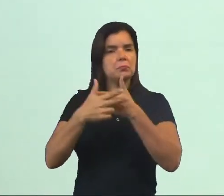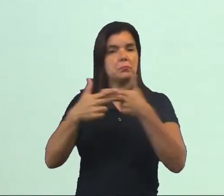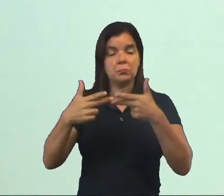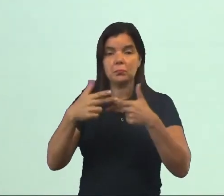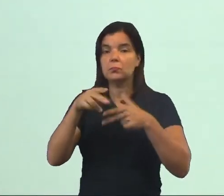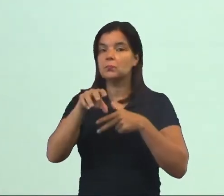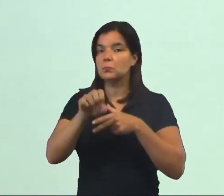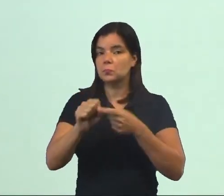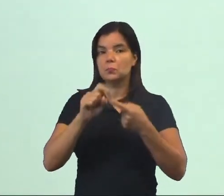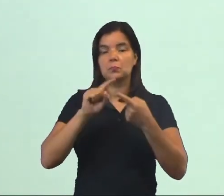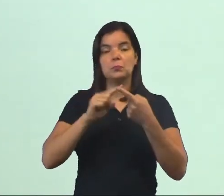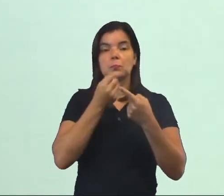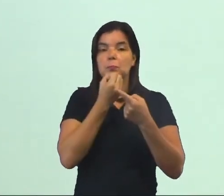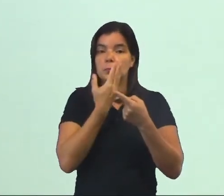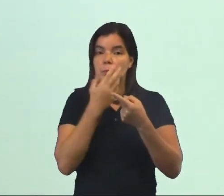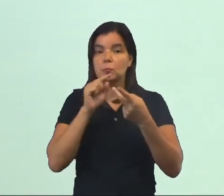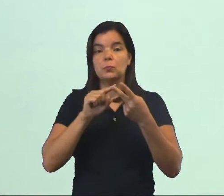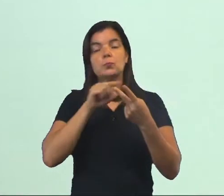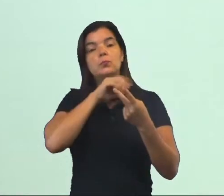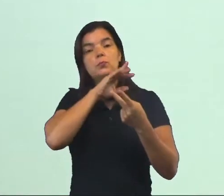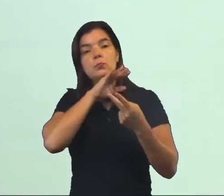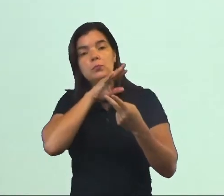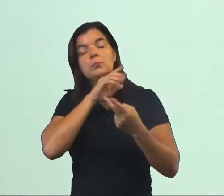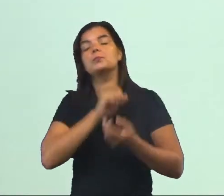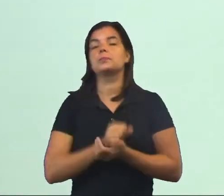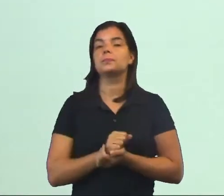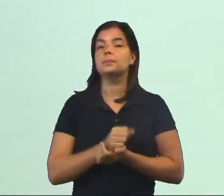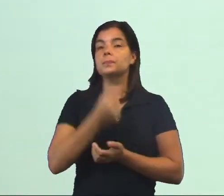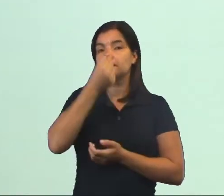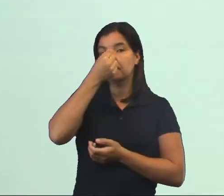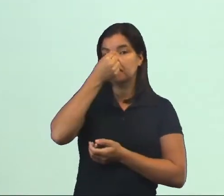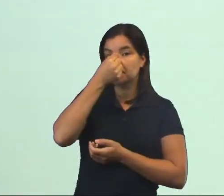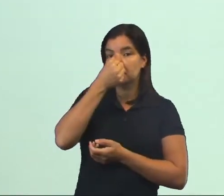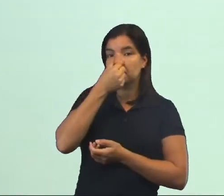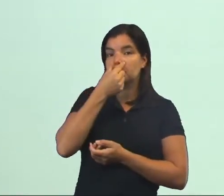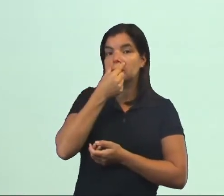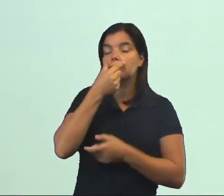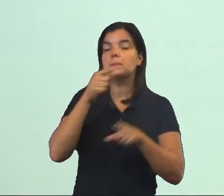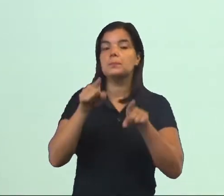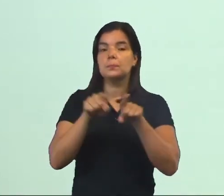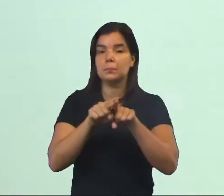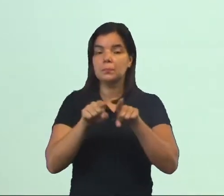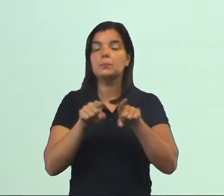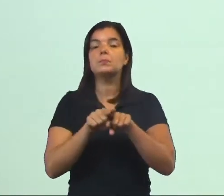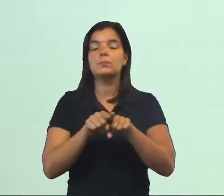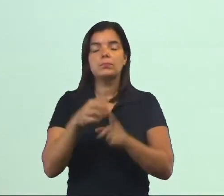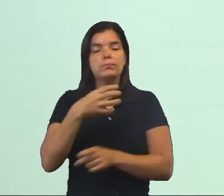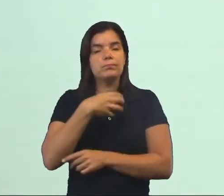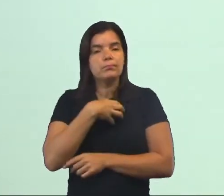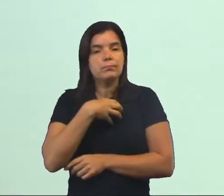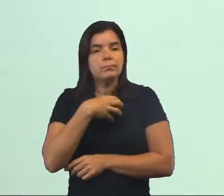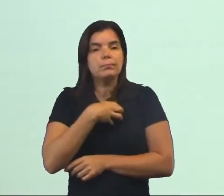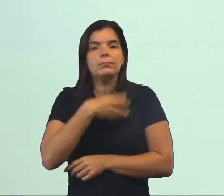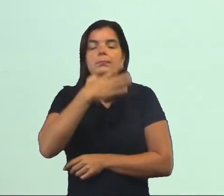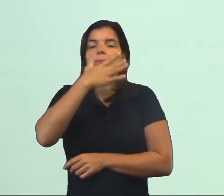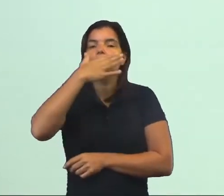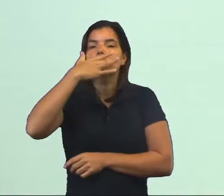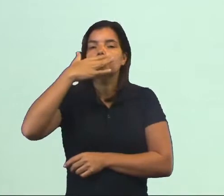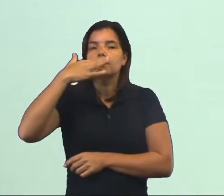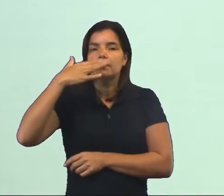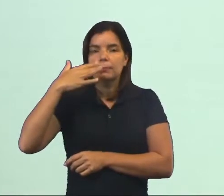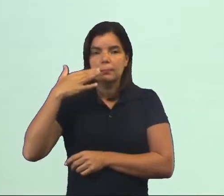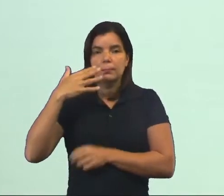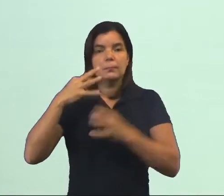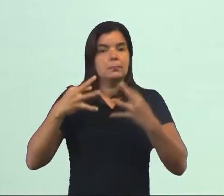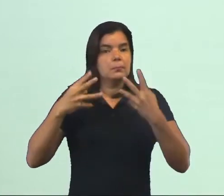pegamos, seja ele bom ou seja ele ruim. É nessa cavidade que nos dá essa sensação, esse cheiro aí